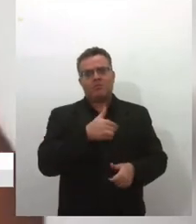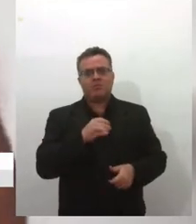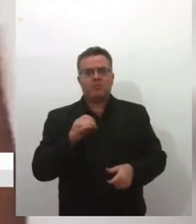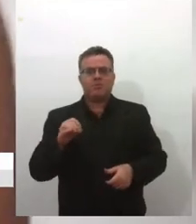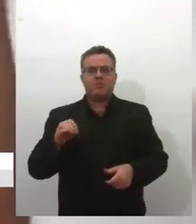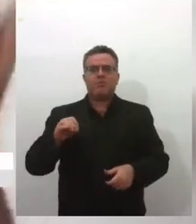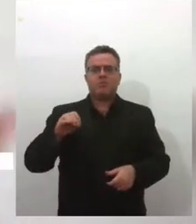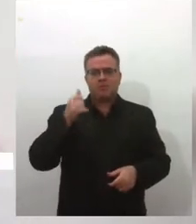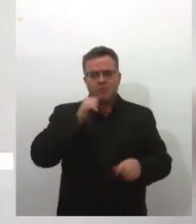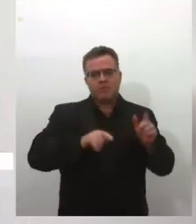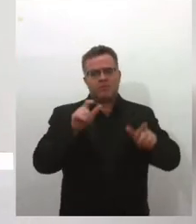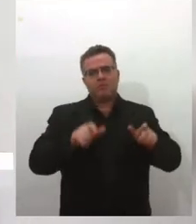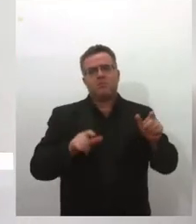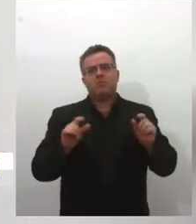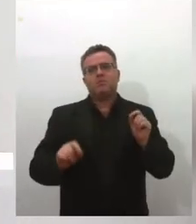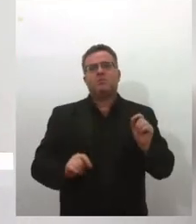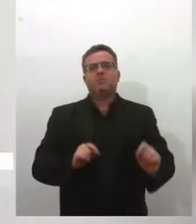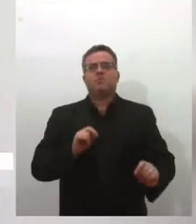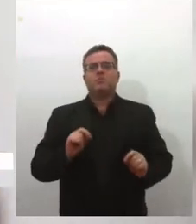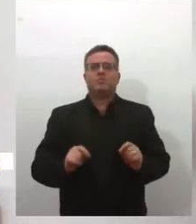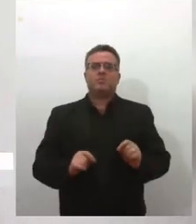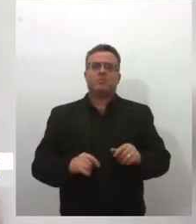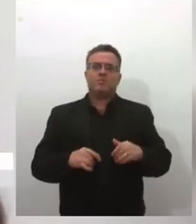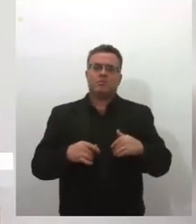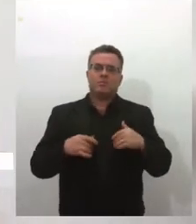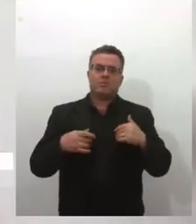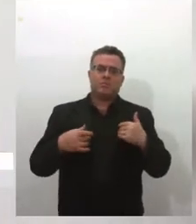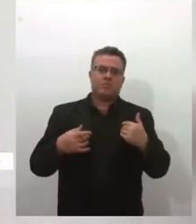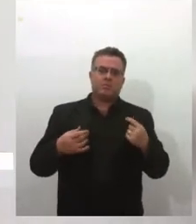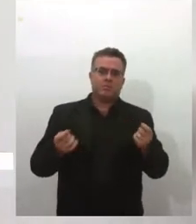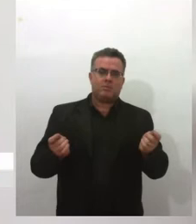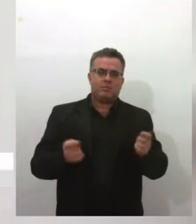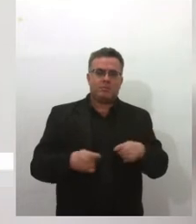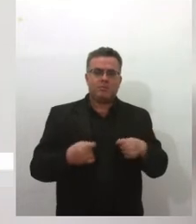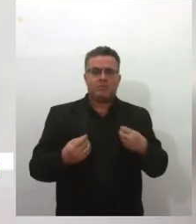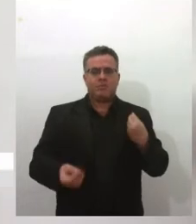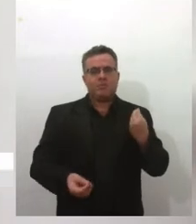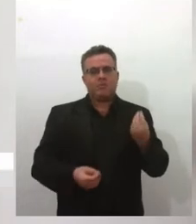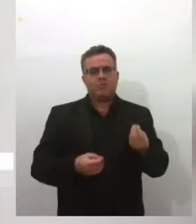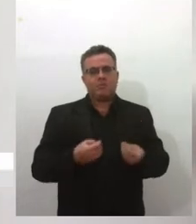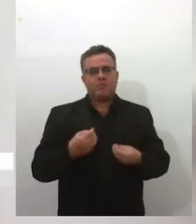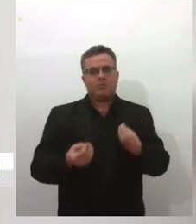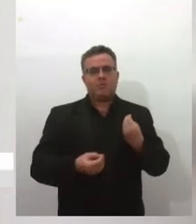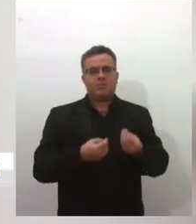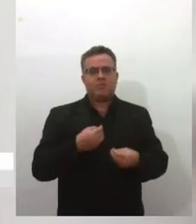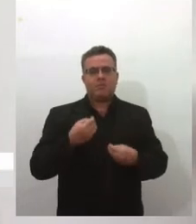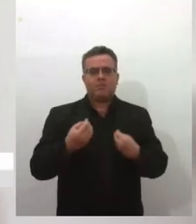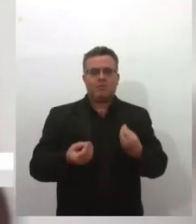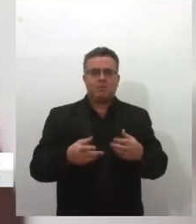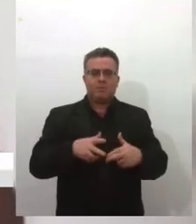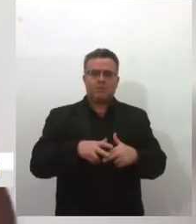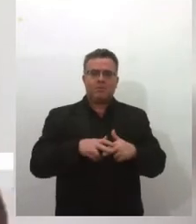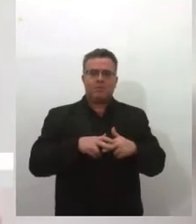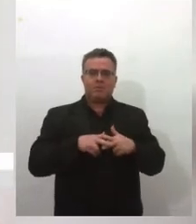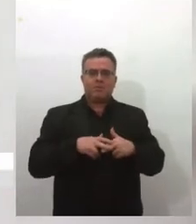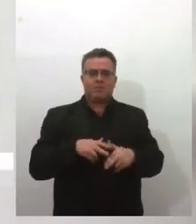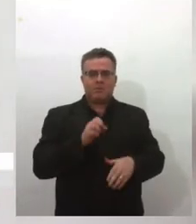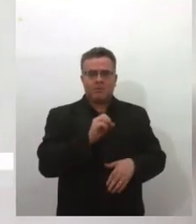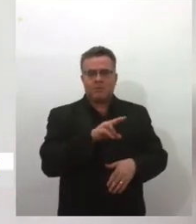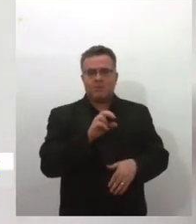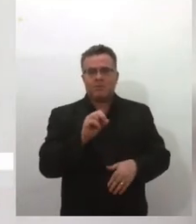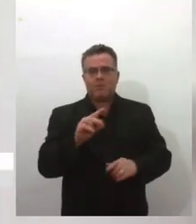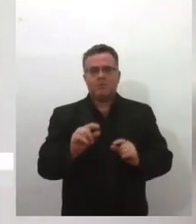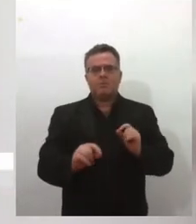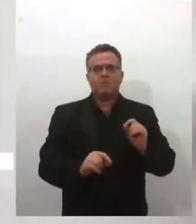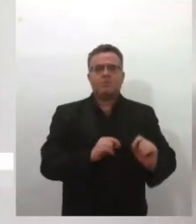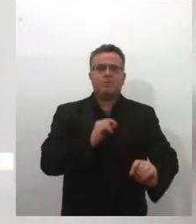bolsas para alunas de mestrado em todo mundo, e eles selecionam algumas mulheres. Então, eu fico assim, e eu sou uma dessas